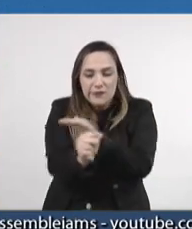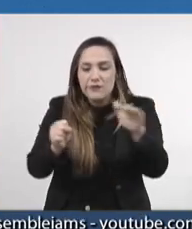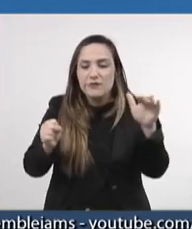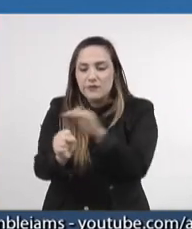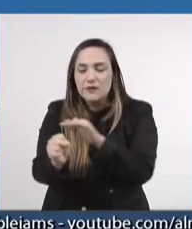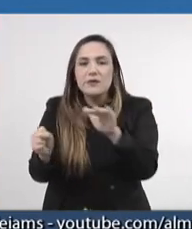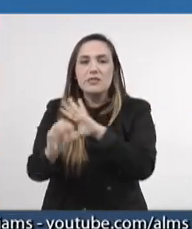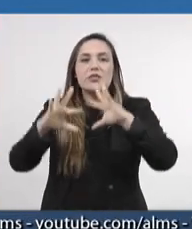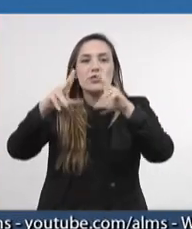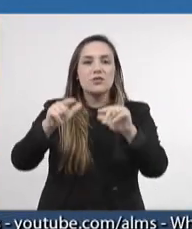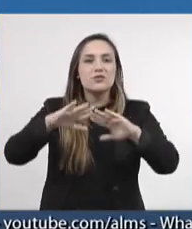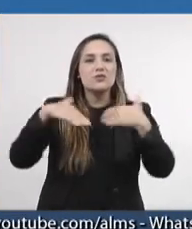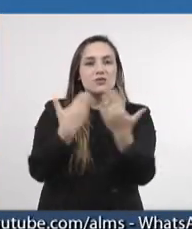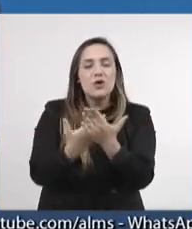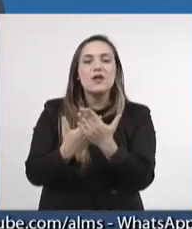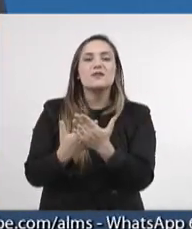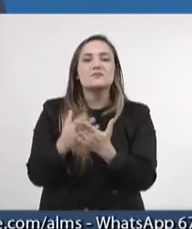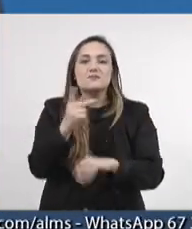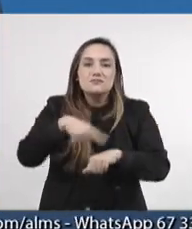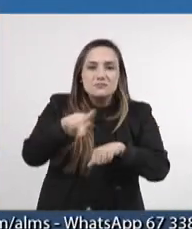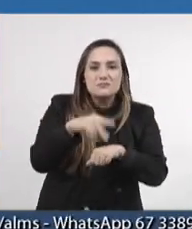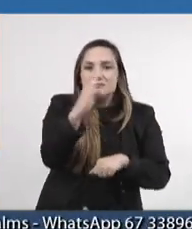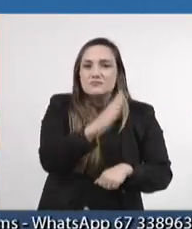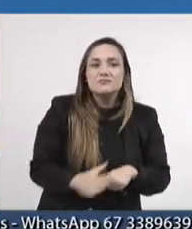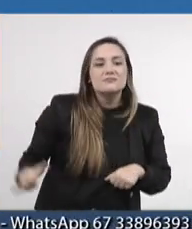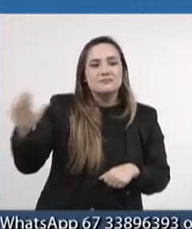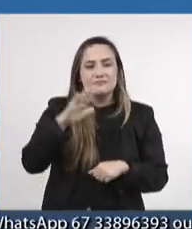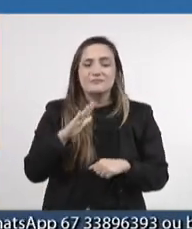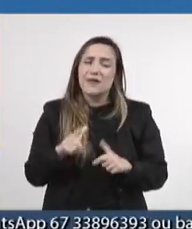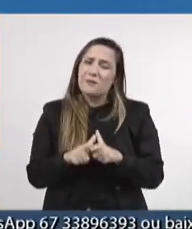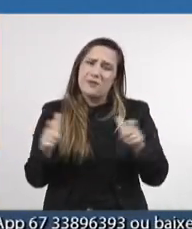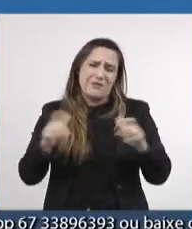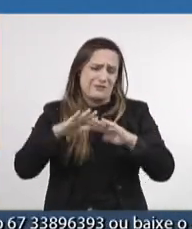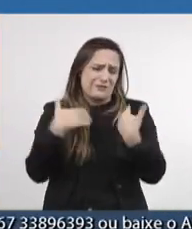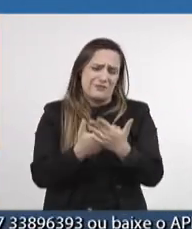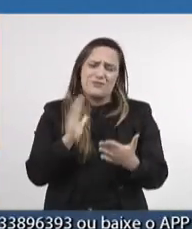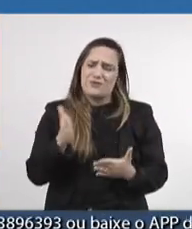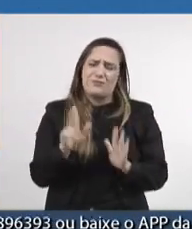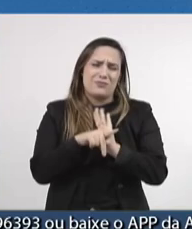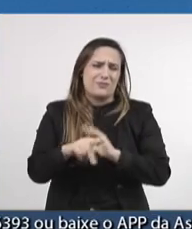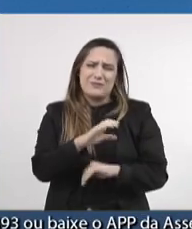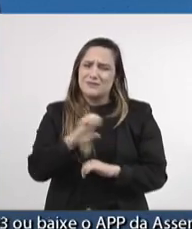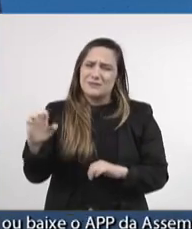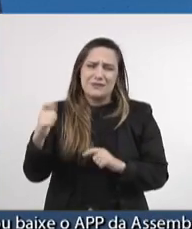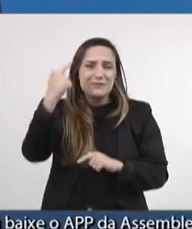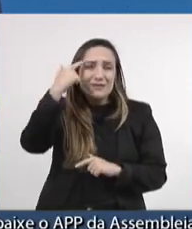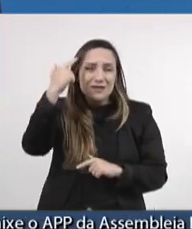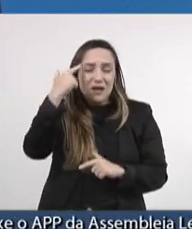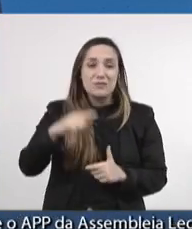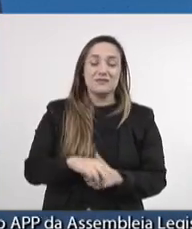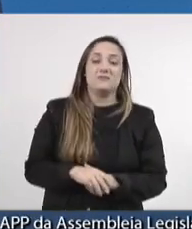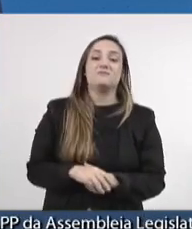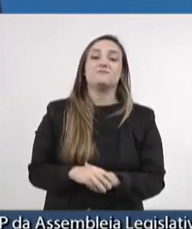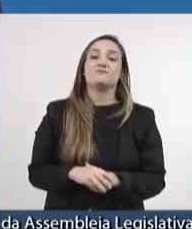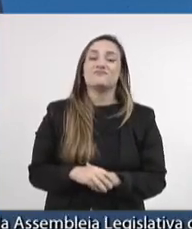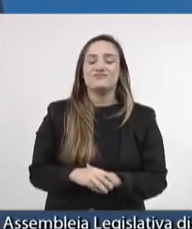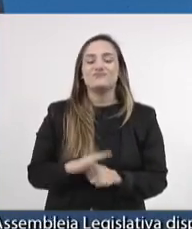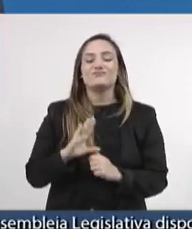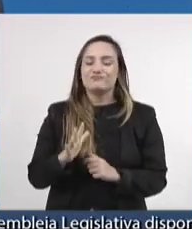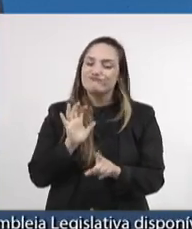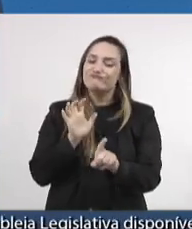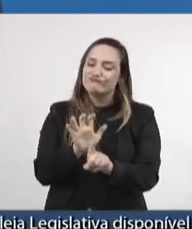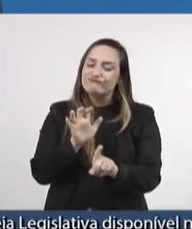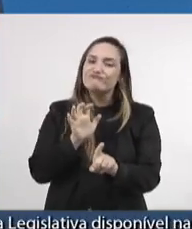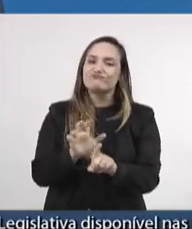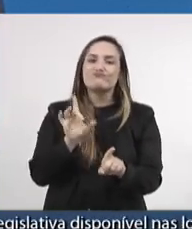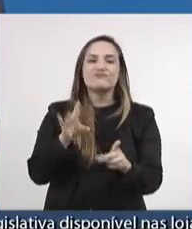uma grande maioria nas escolas já são de esquerda e vem trazendo esse tipo de coisa que só